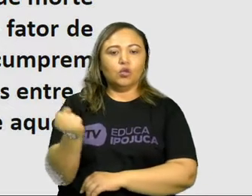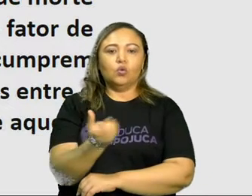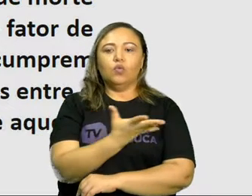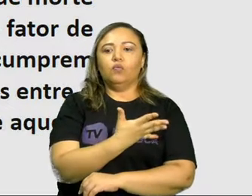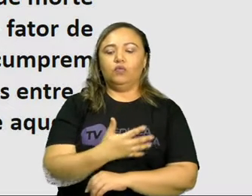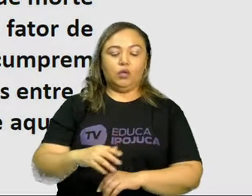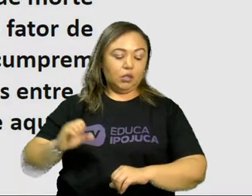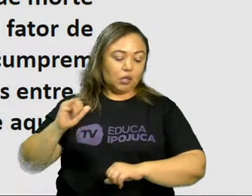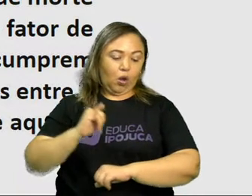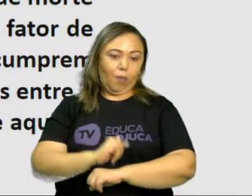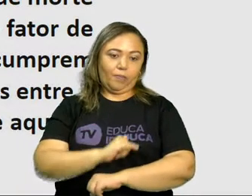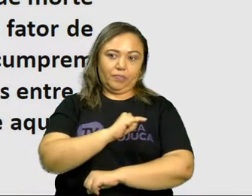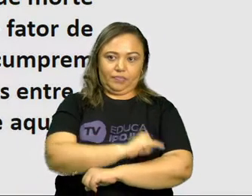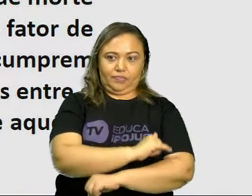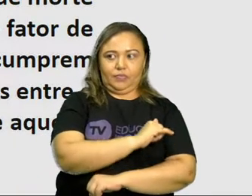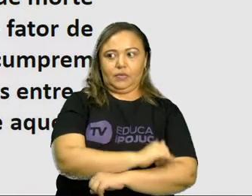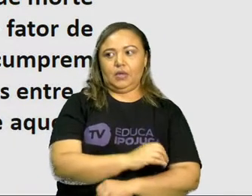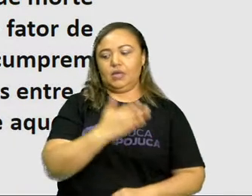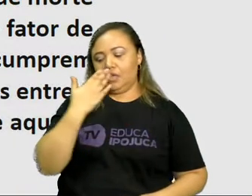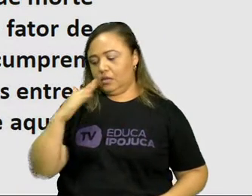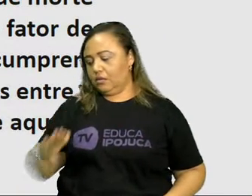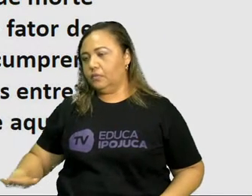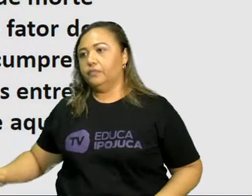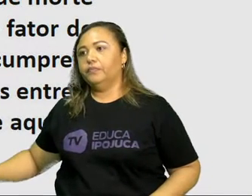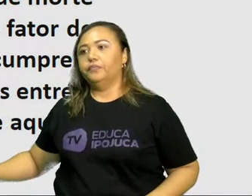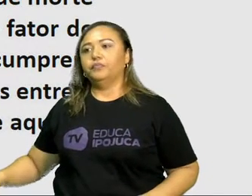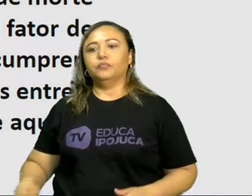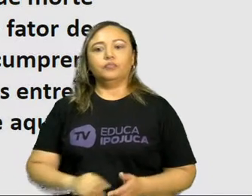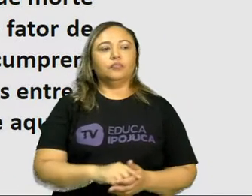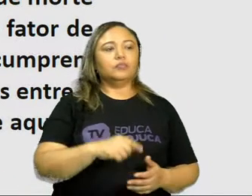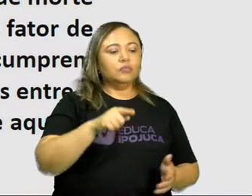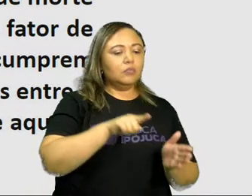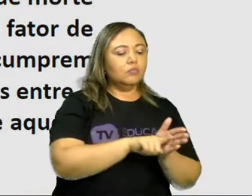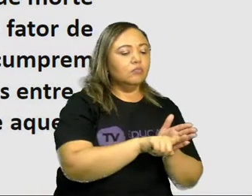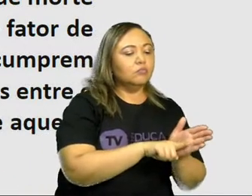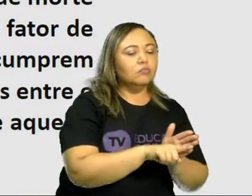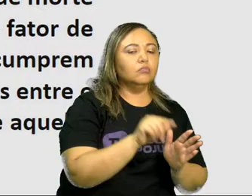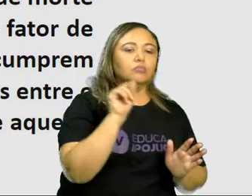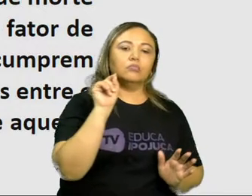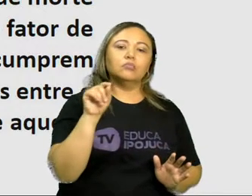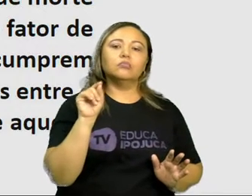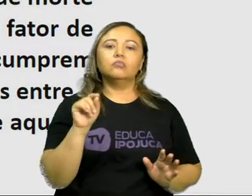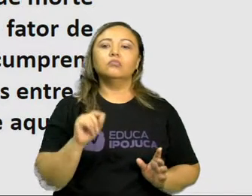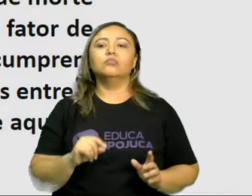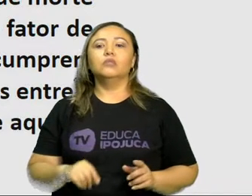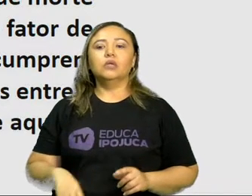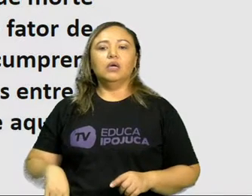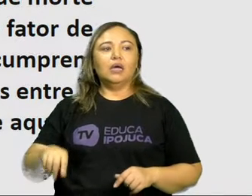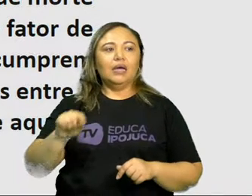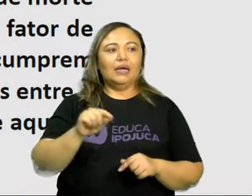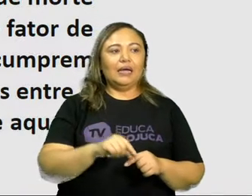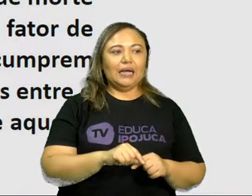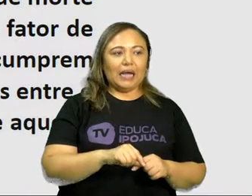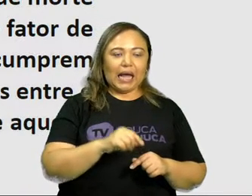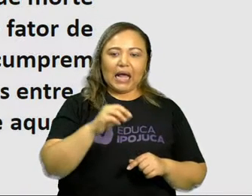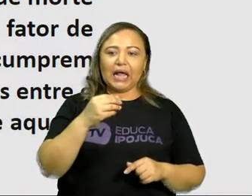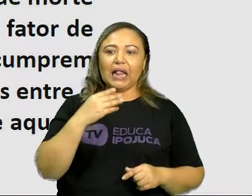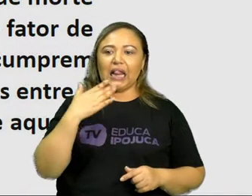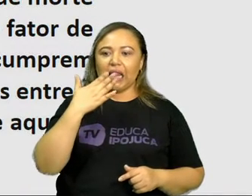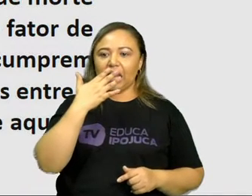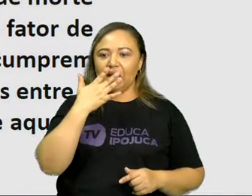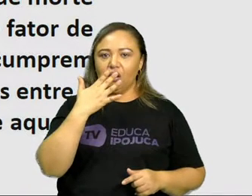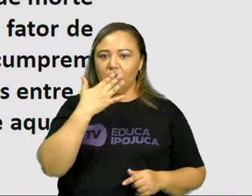infantil nos riscos de morte prematura, a pesquisa indicou que a intolerância à glicose,